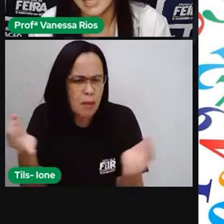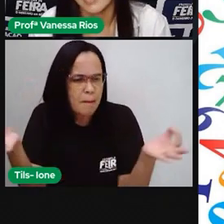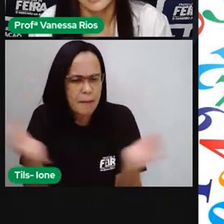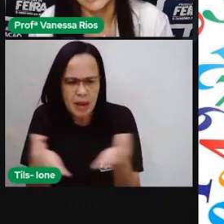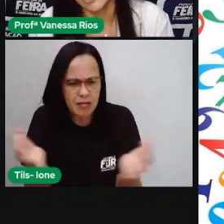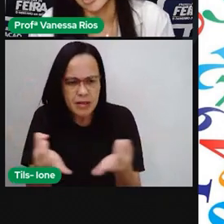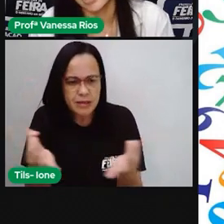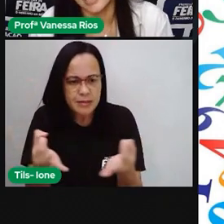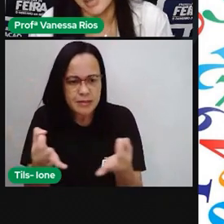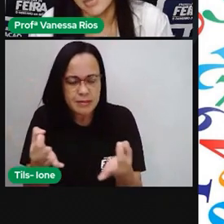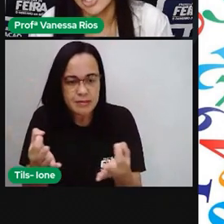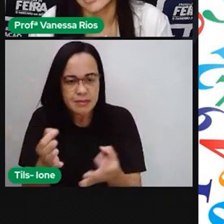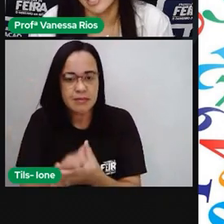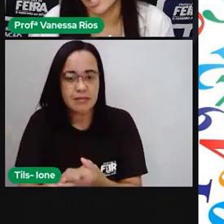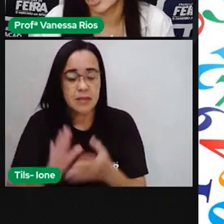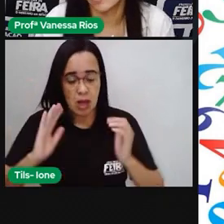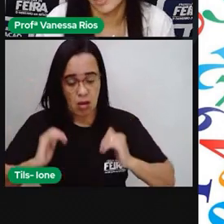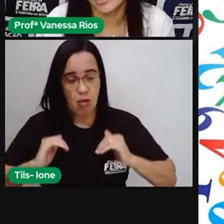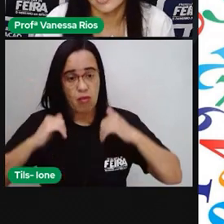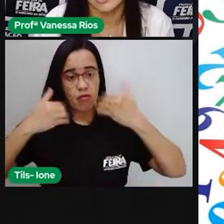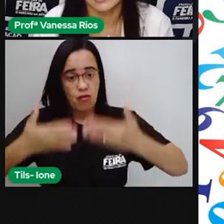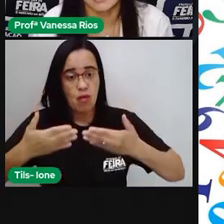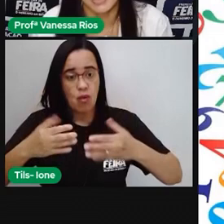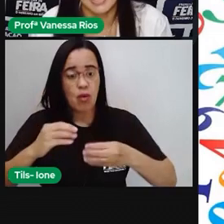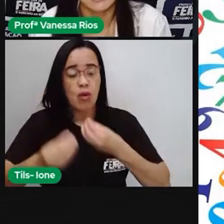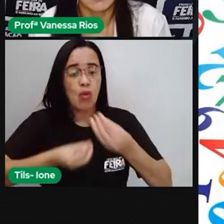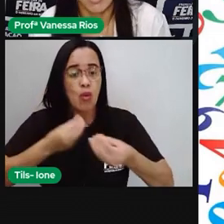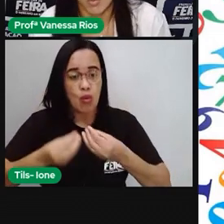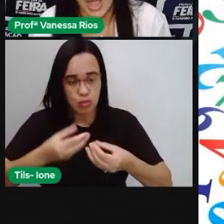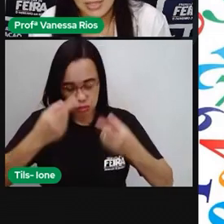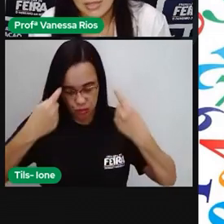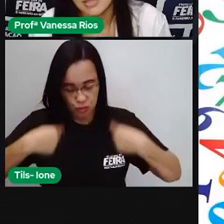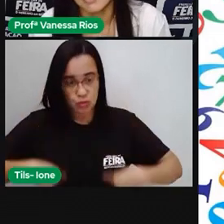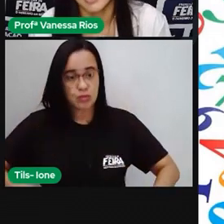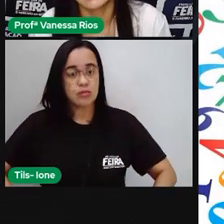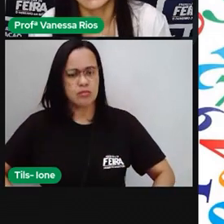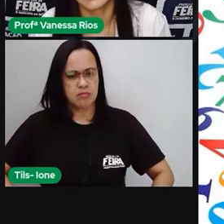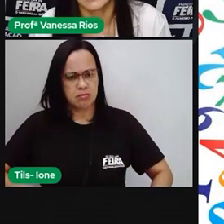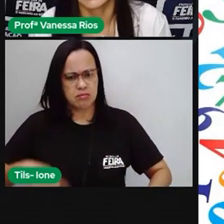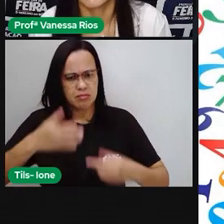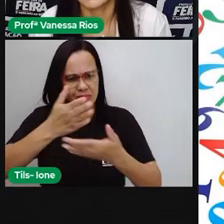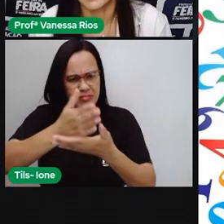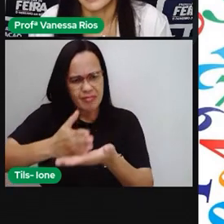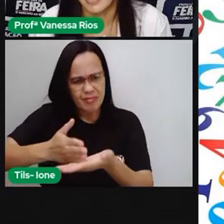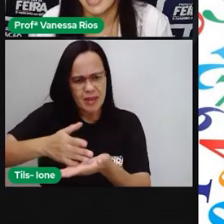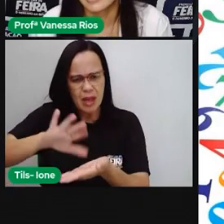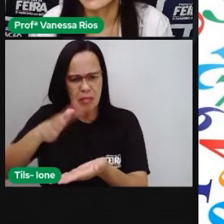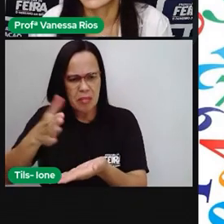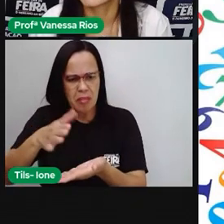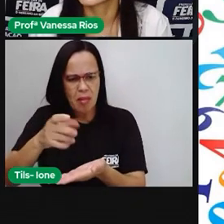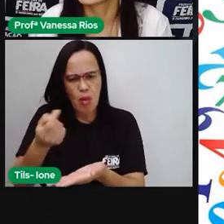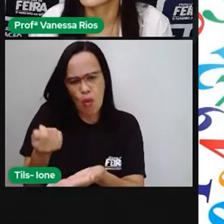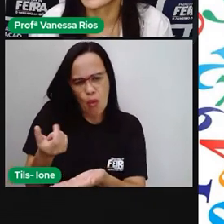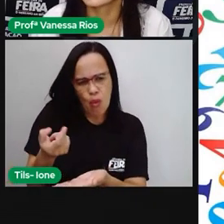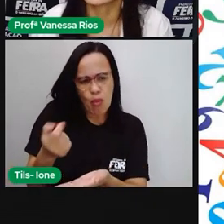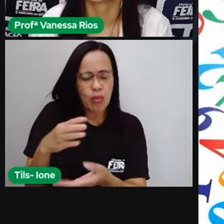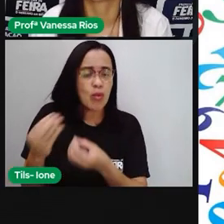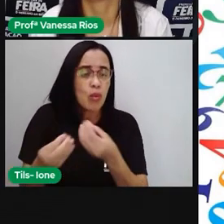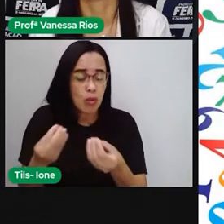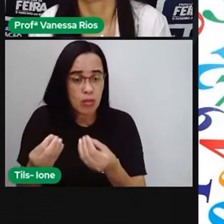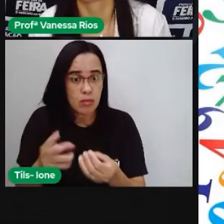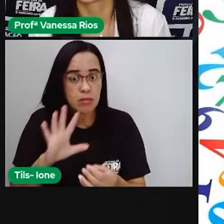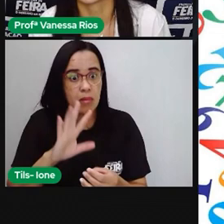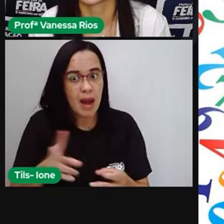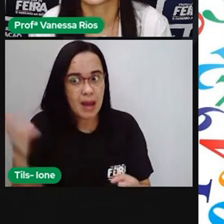E aí, externamente, até que a gente pode ser simétrico ou quase simétrico, mas será que, lembrando aí